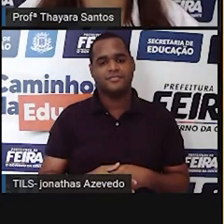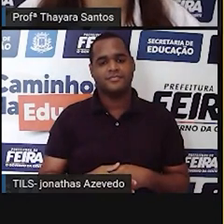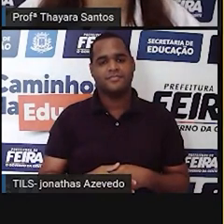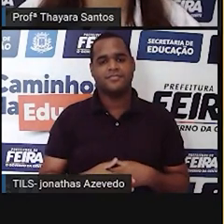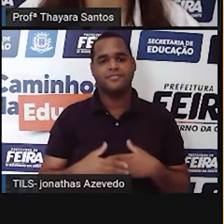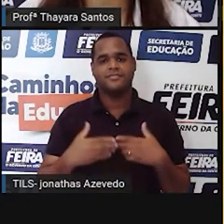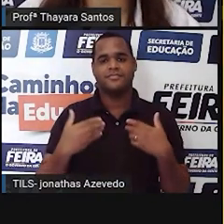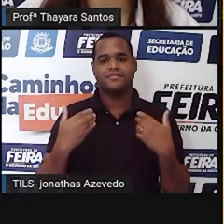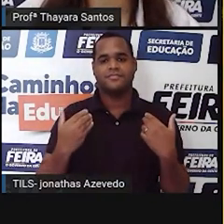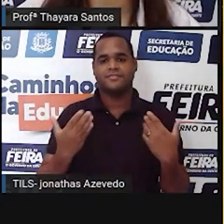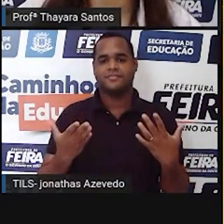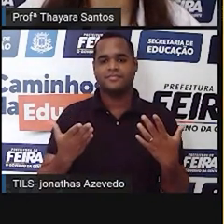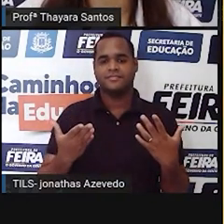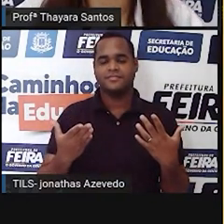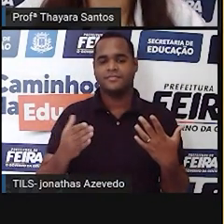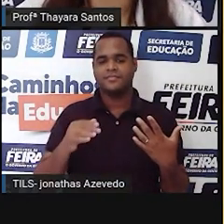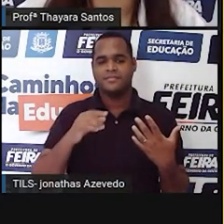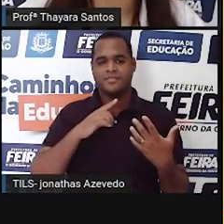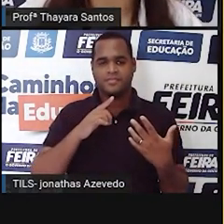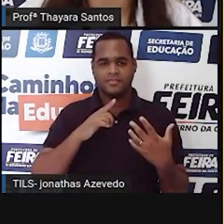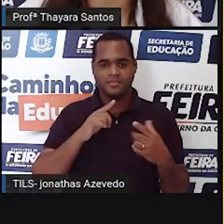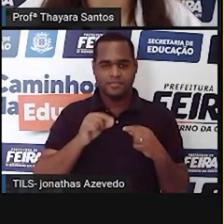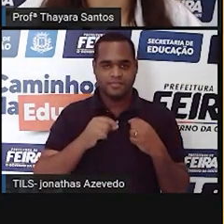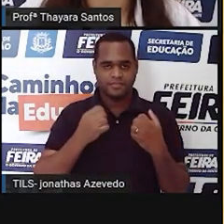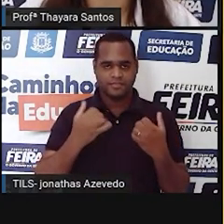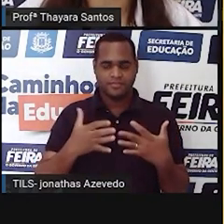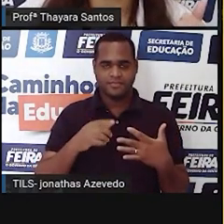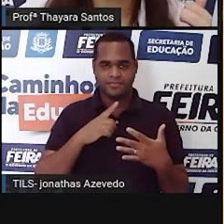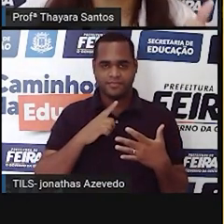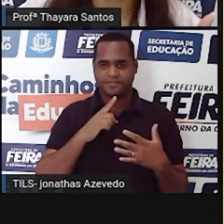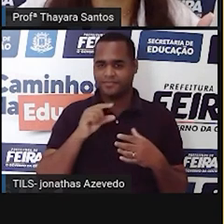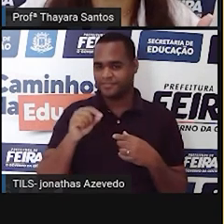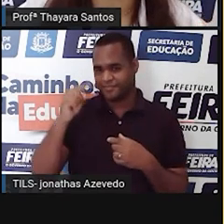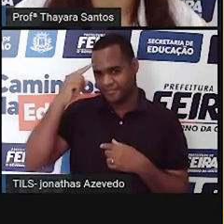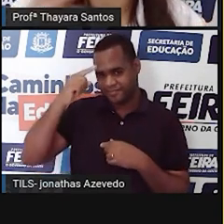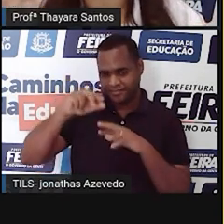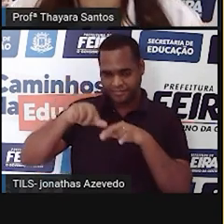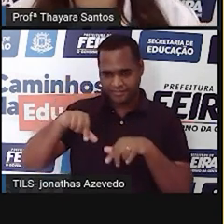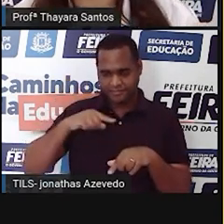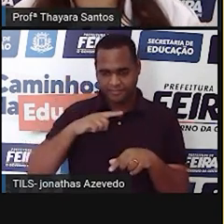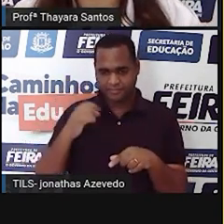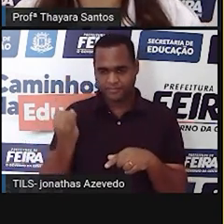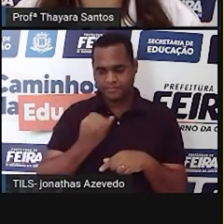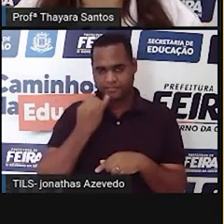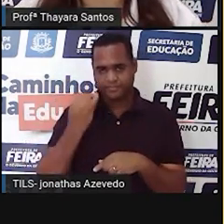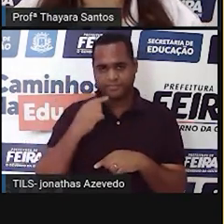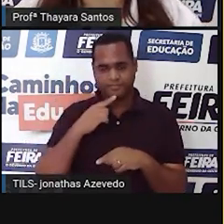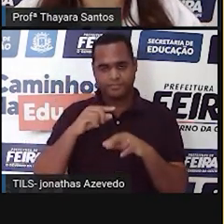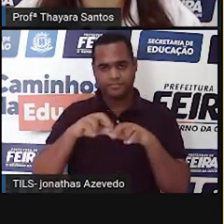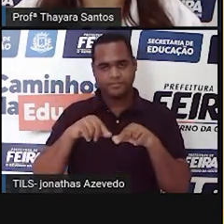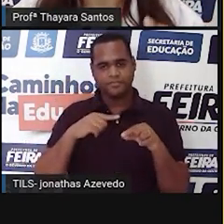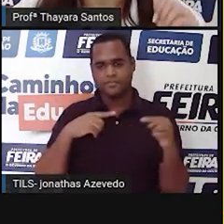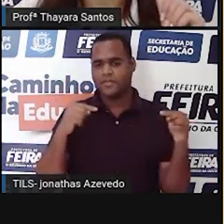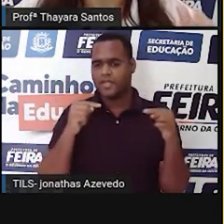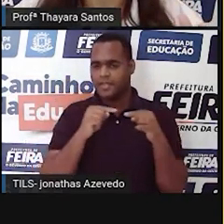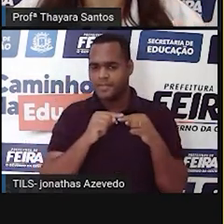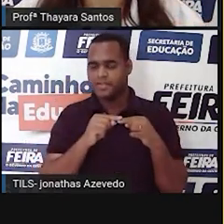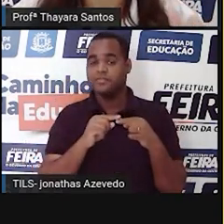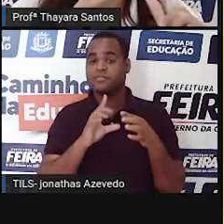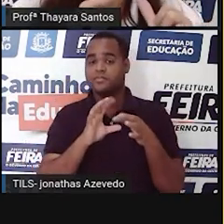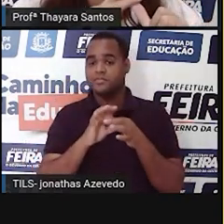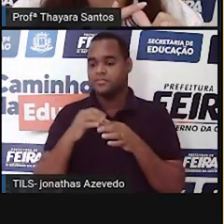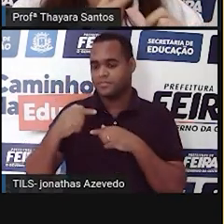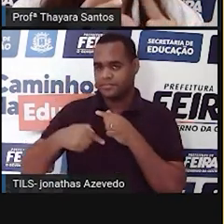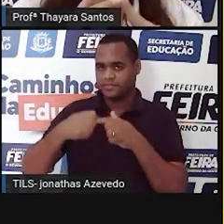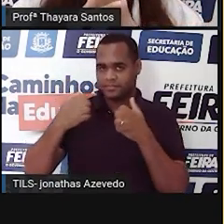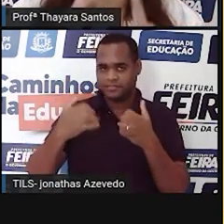Agora, vamos ver o que são essas bases nitrogenadas, porque os nucleotídeos que formam a molécula do material genético são formados